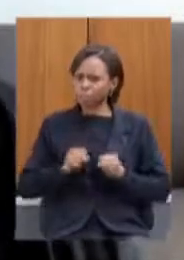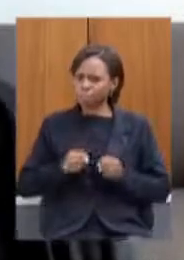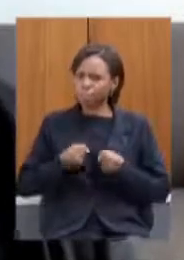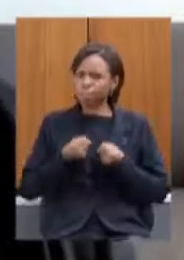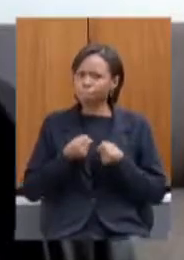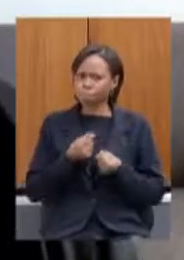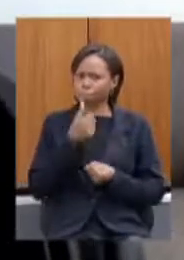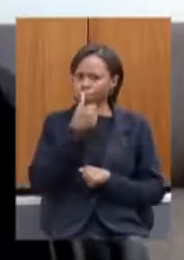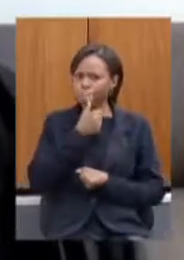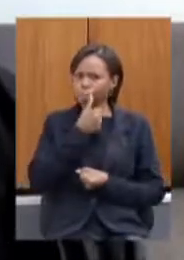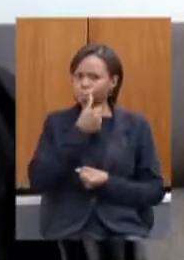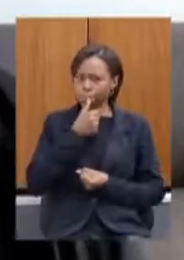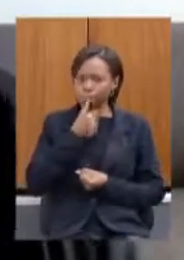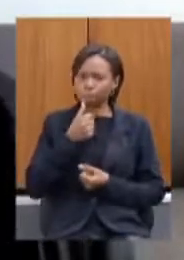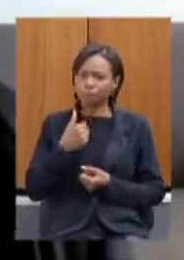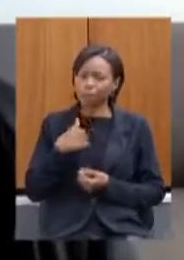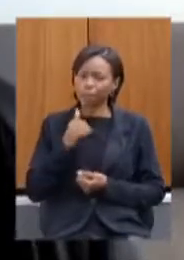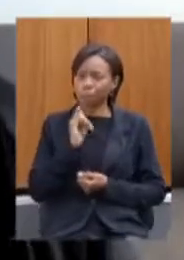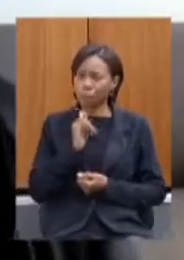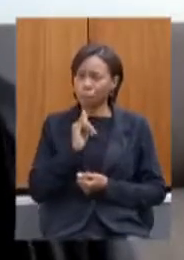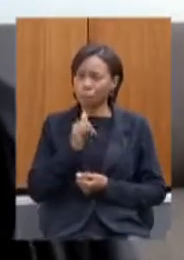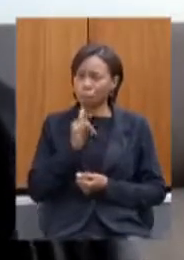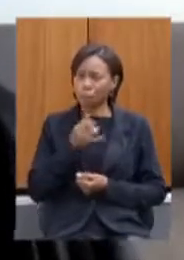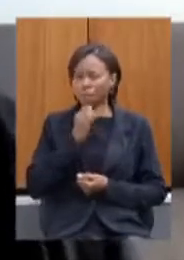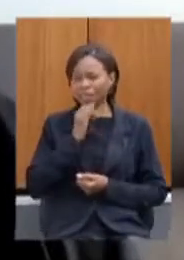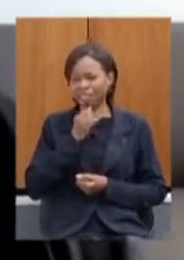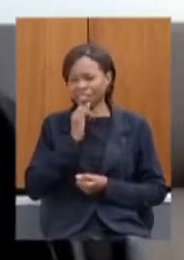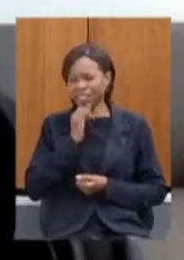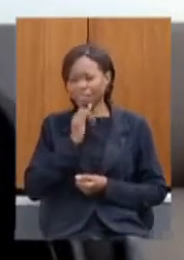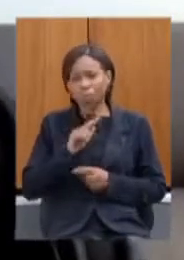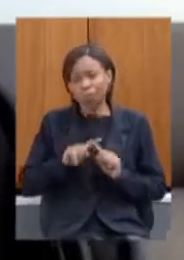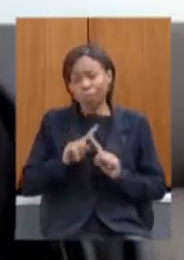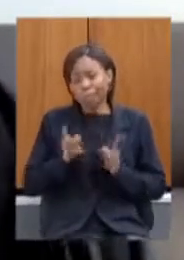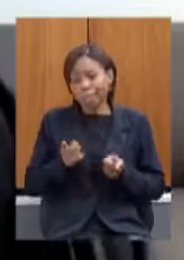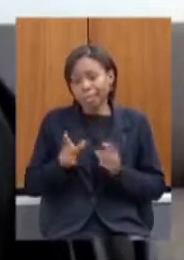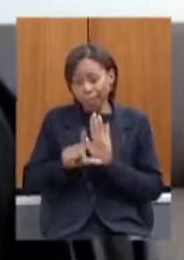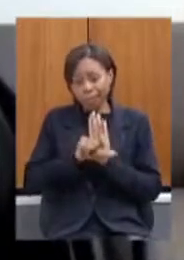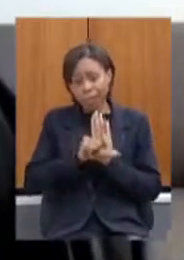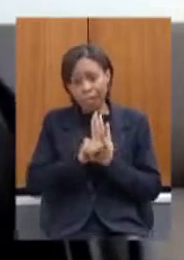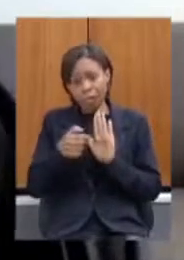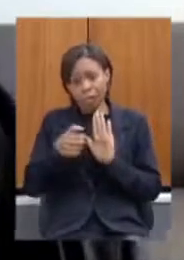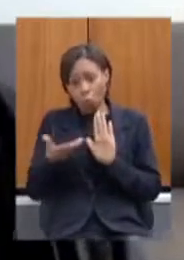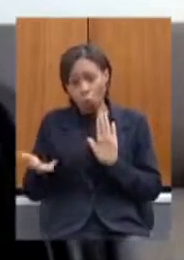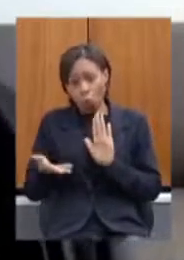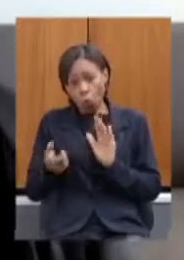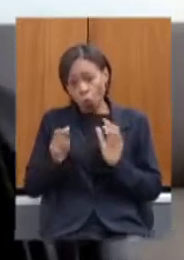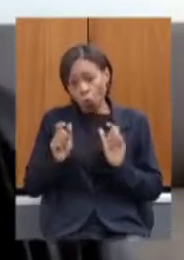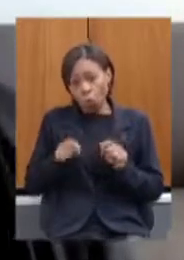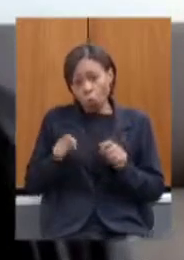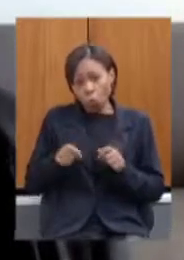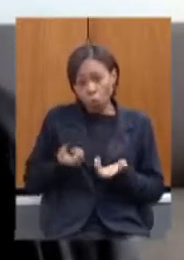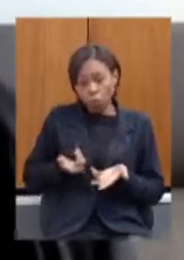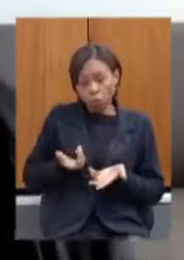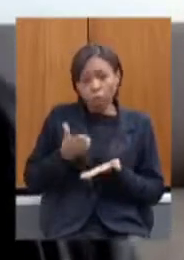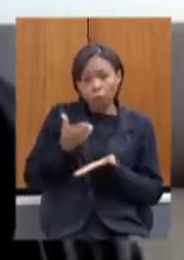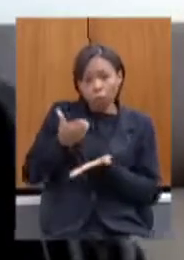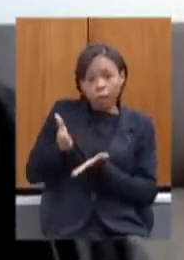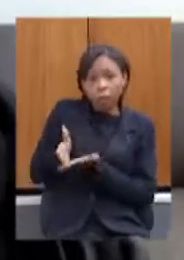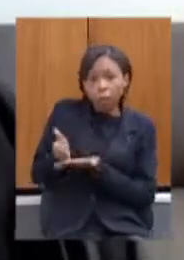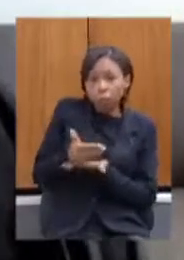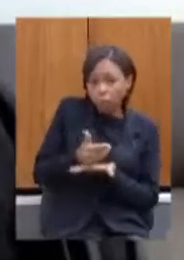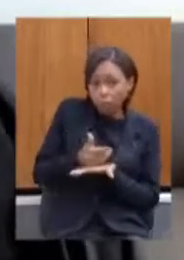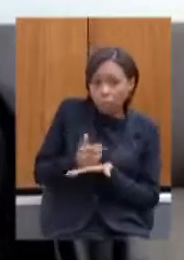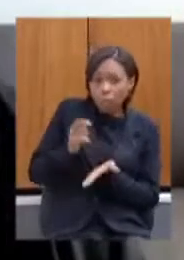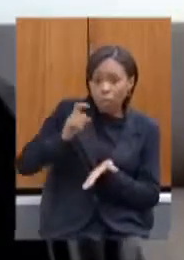pregando o deserto mas a legislação atual diz que pode cobrar imposto de exportação para que para qualquer